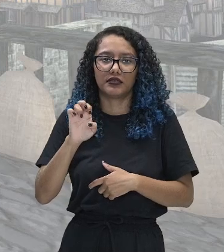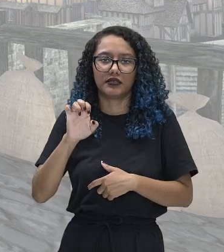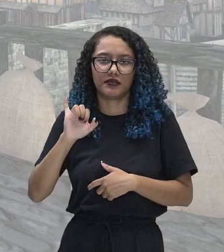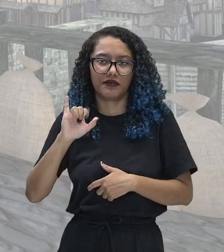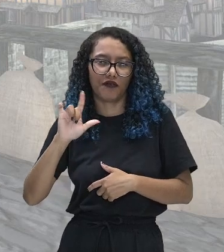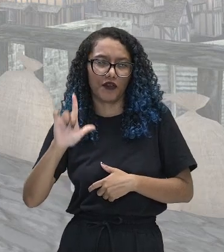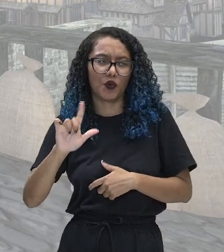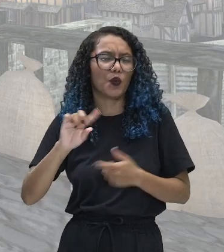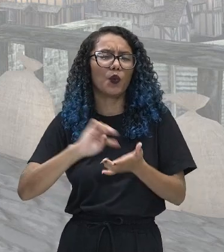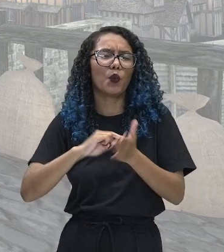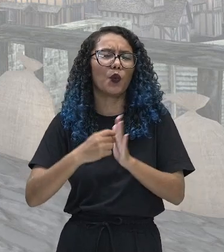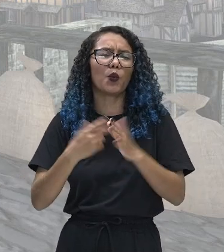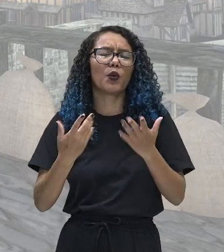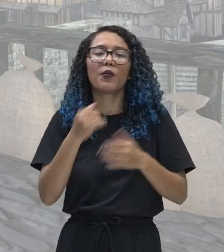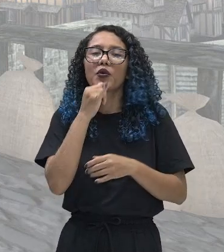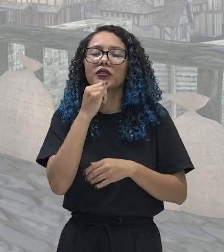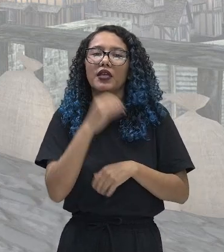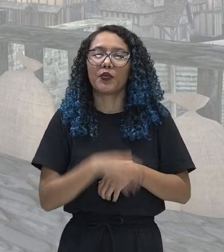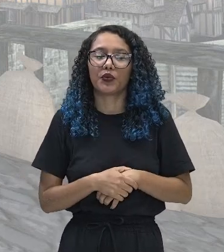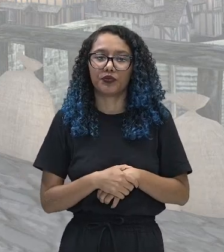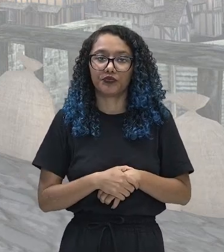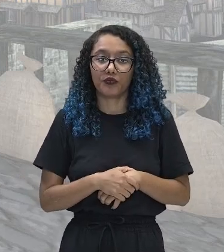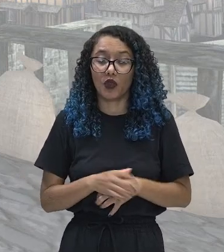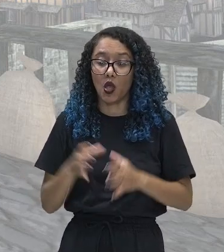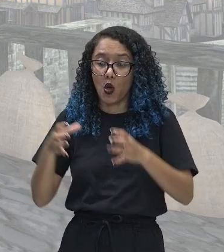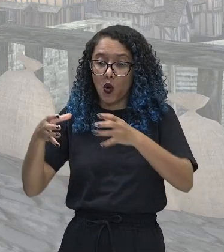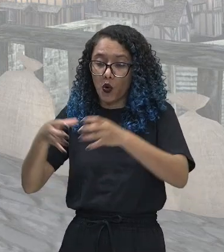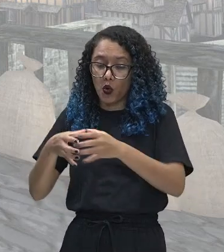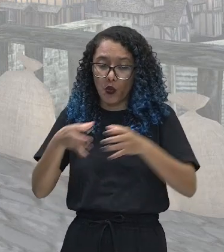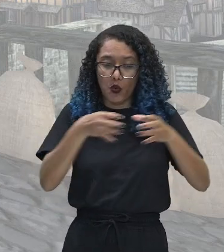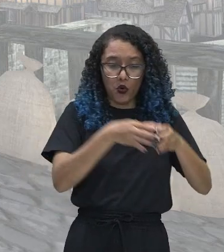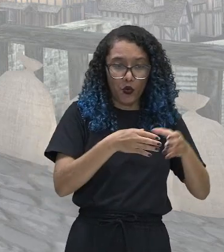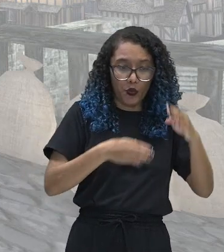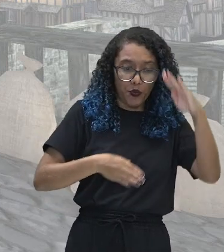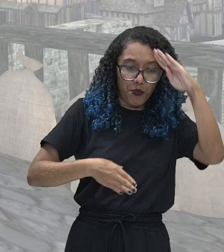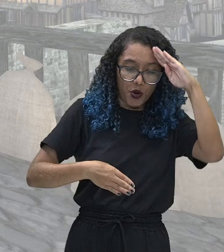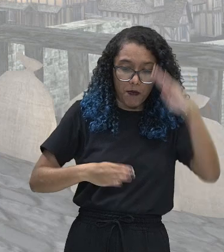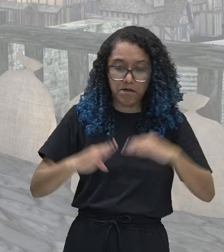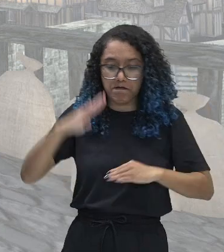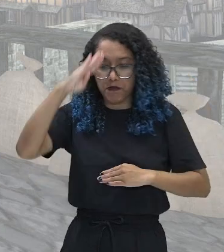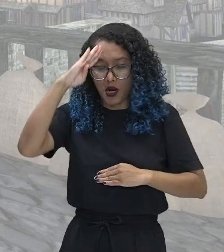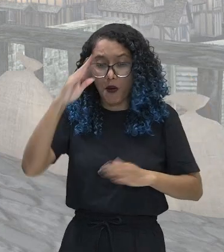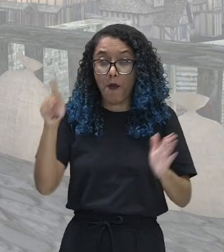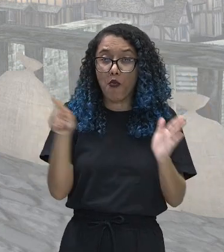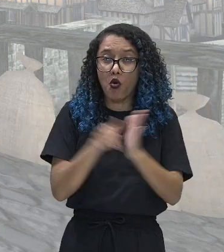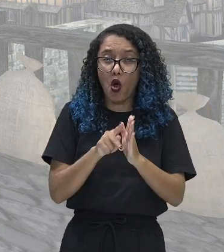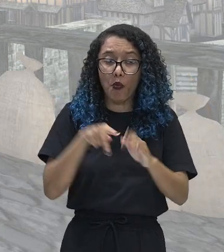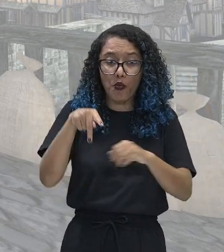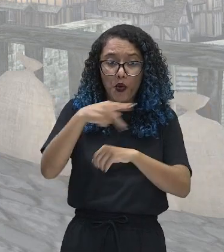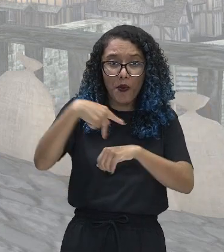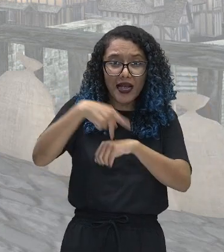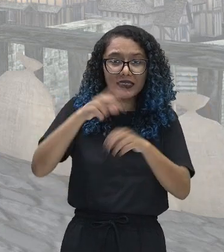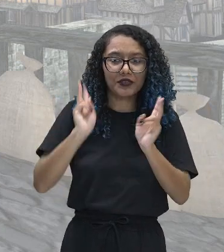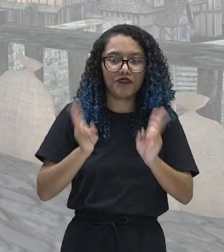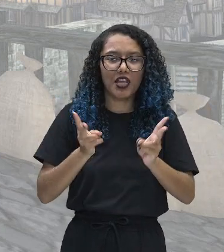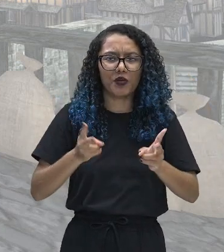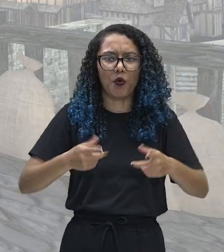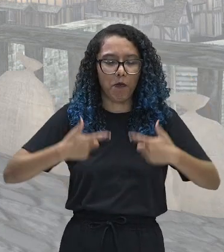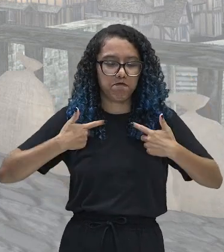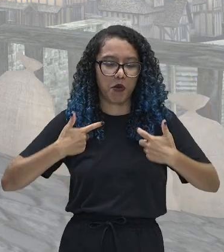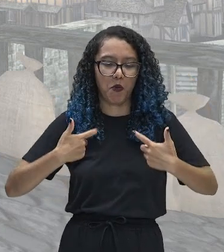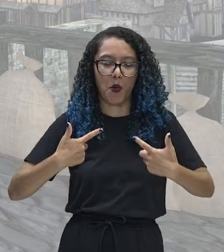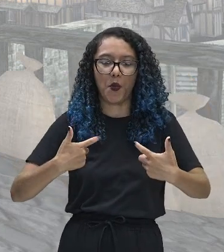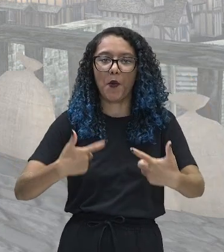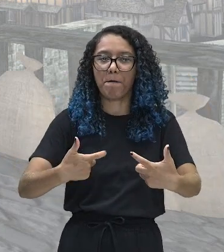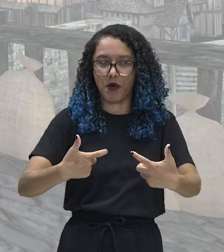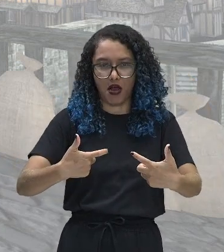professor? É quando um exército, ou melhor, dois exércitos dentro de um único país se enfrentam. Quando acontece esse tipo